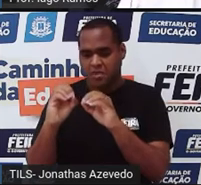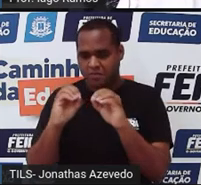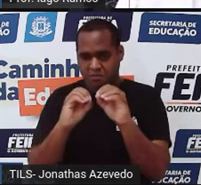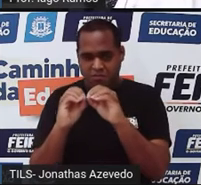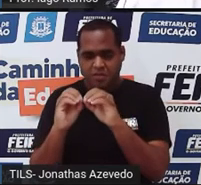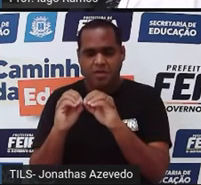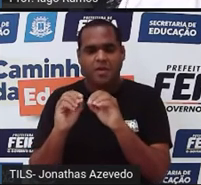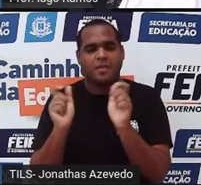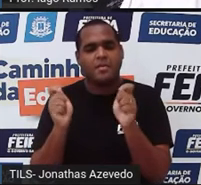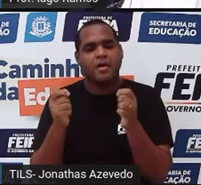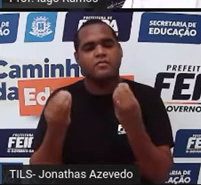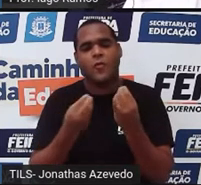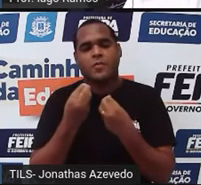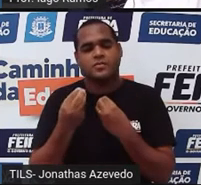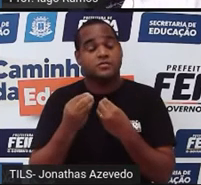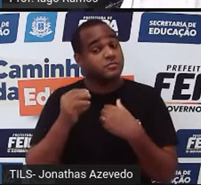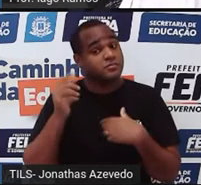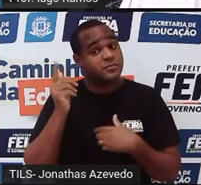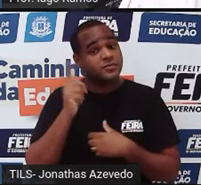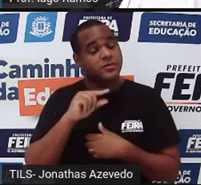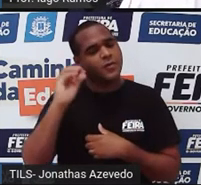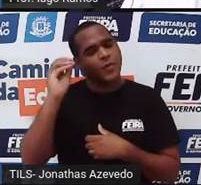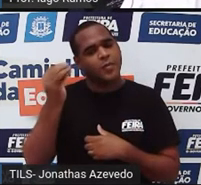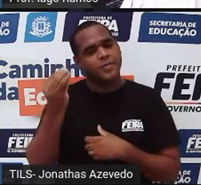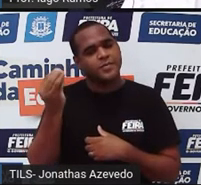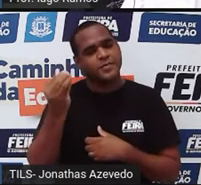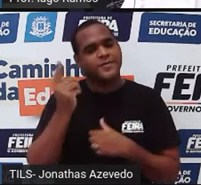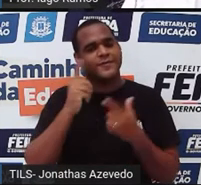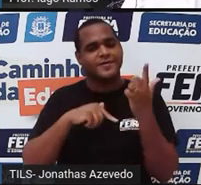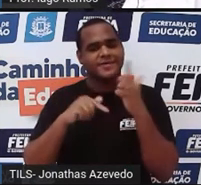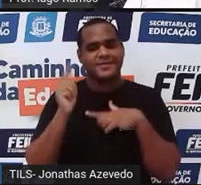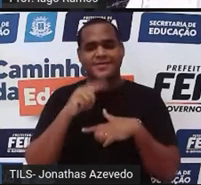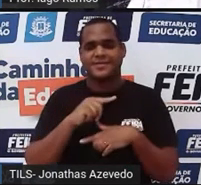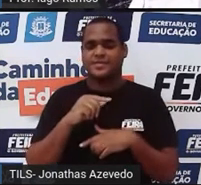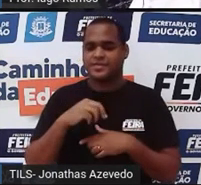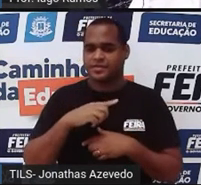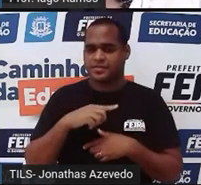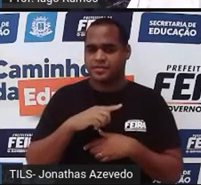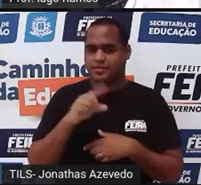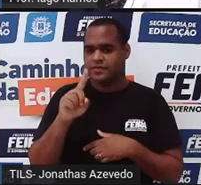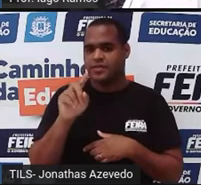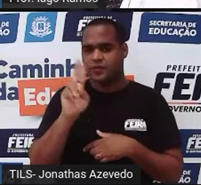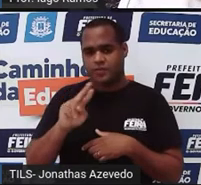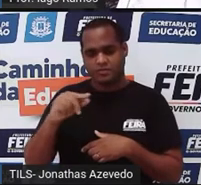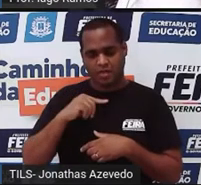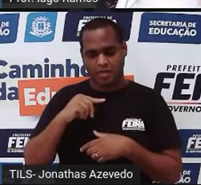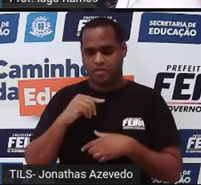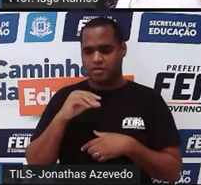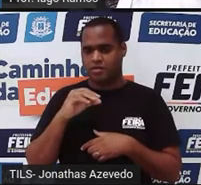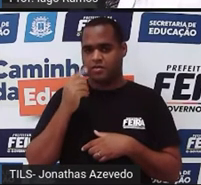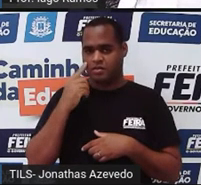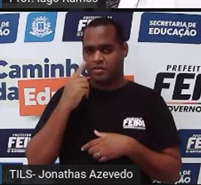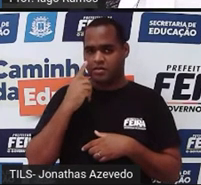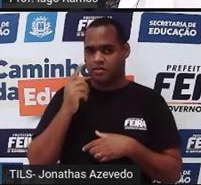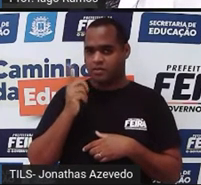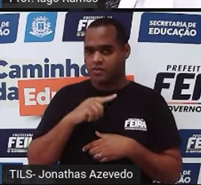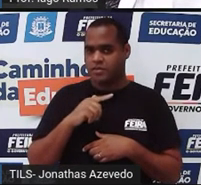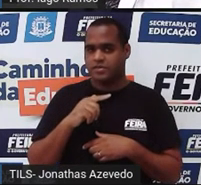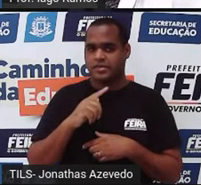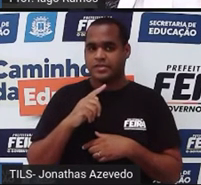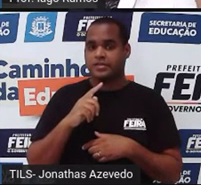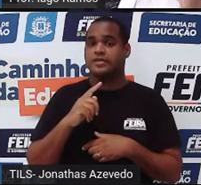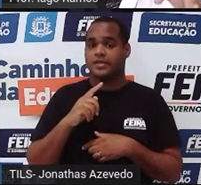Lembre-se que para ganhar no jogo da velha, a gente tem que colocar, se você está usando círculos, você vai colocar os três